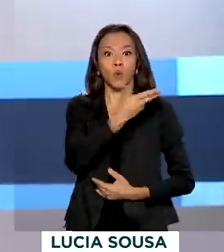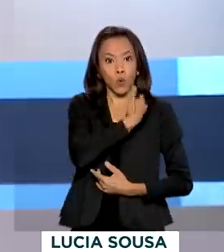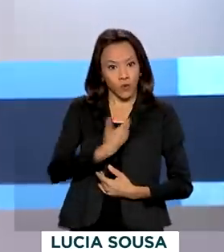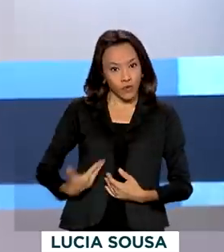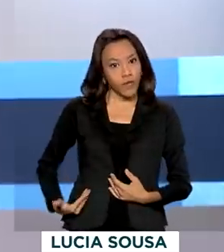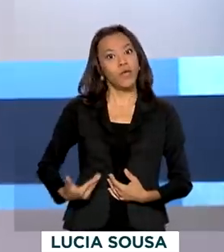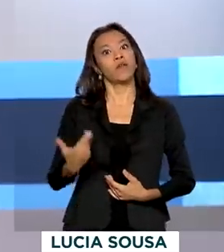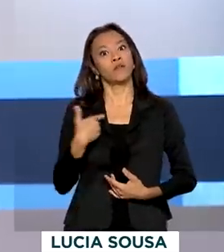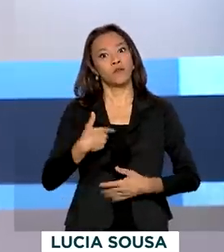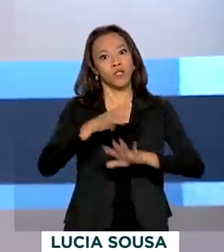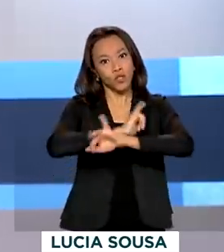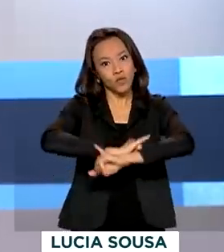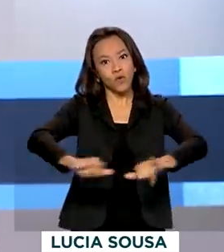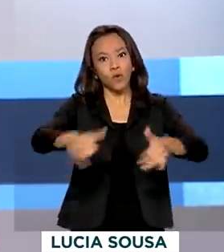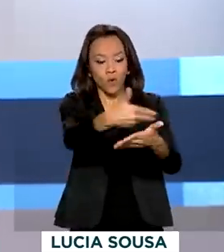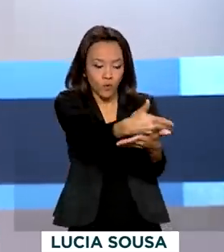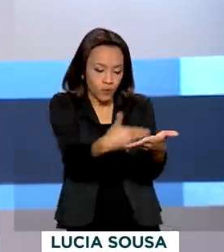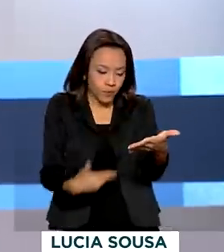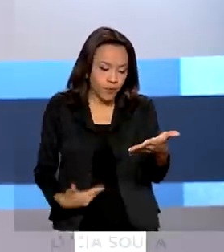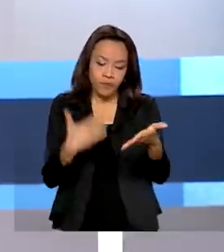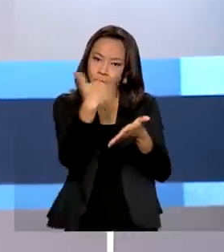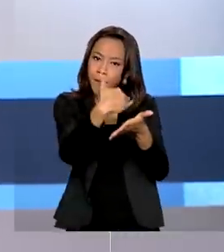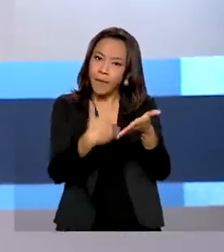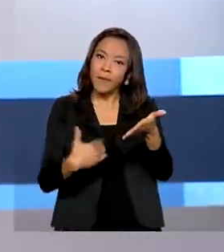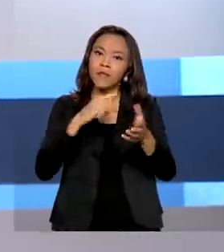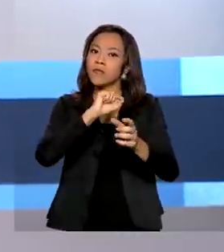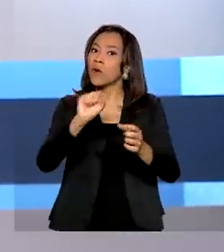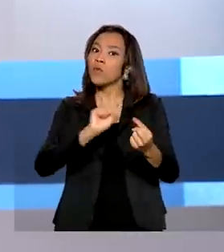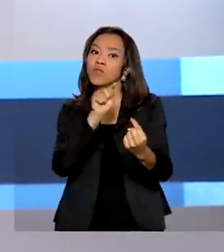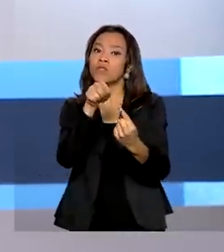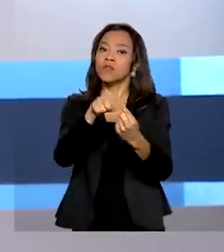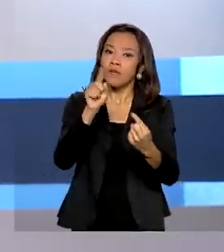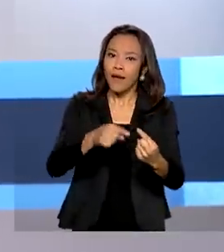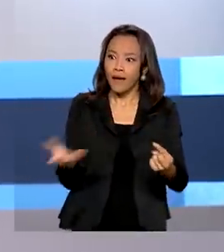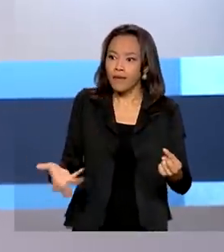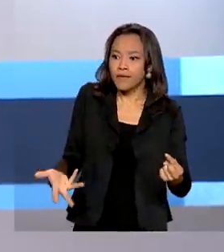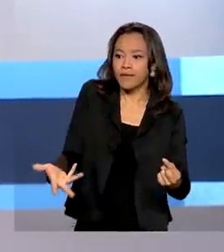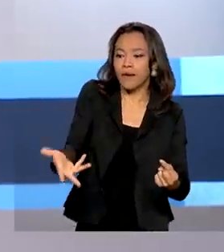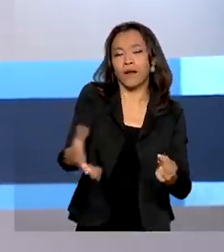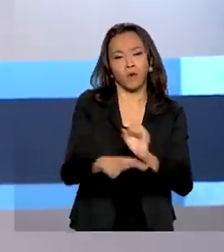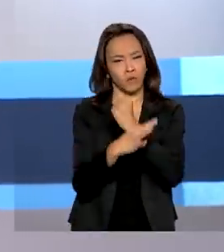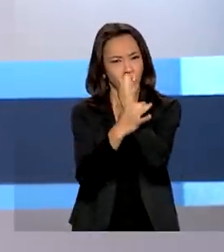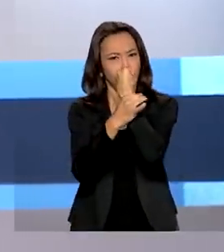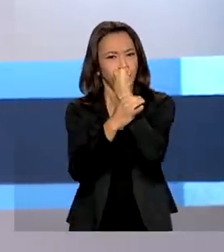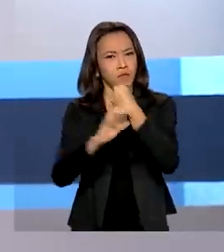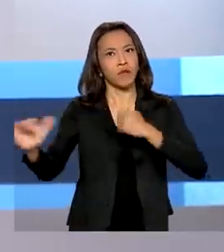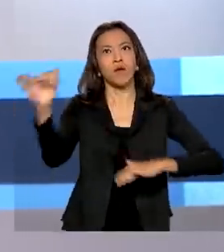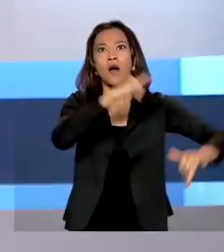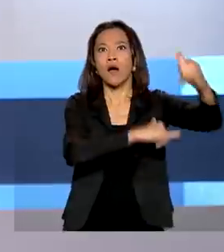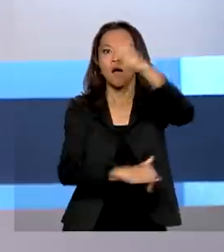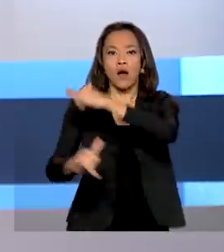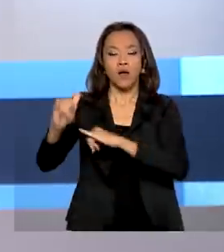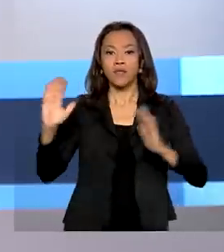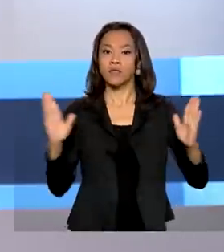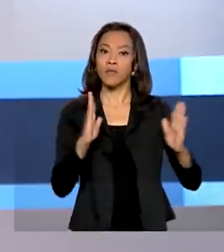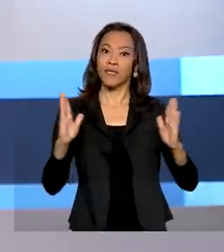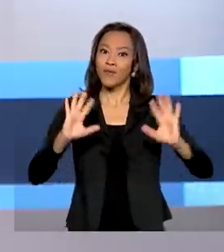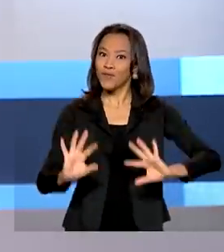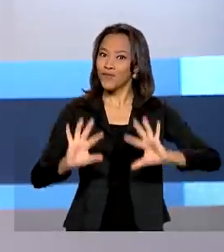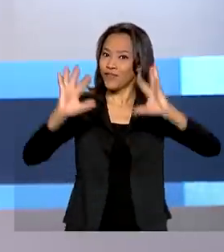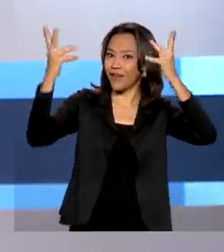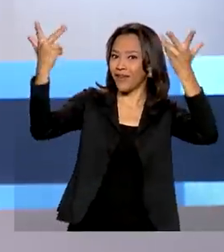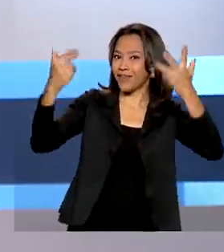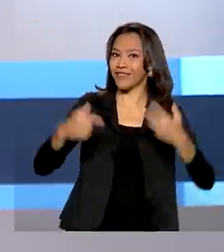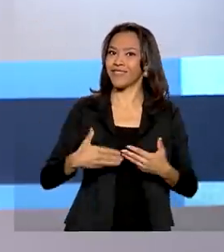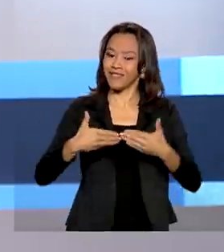Guia de Retomada Econômica do Turismo no Brasil. A meta é acelerar com toda segurança as viagens no período de festas e